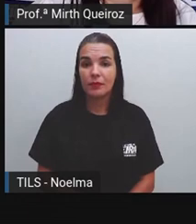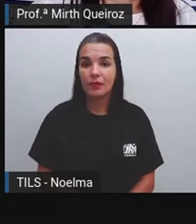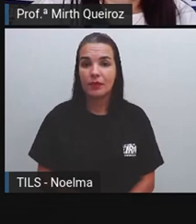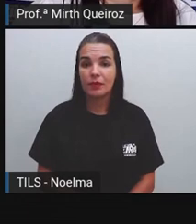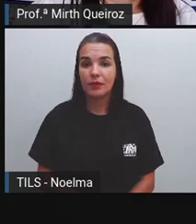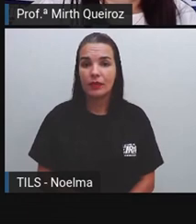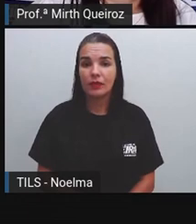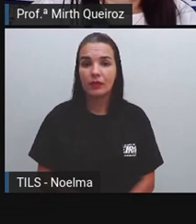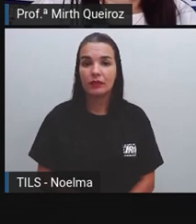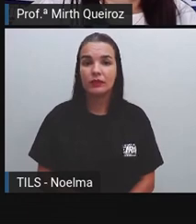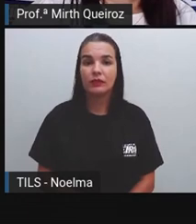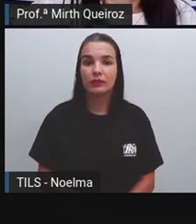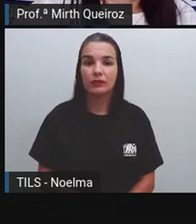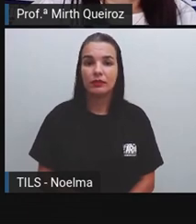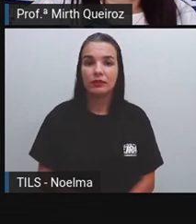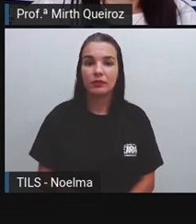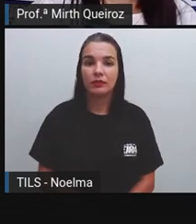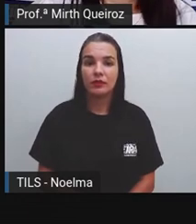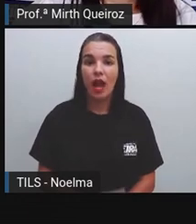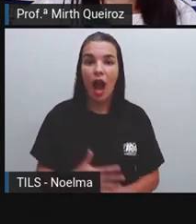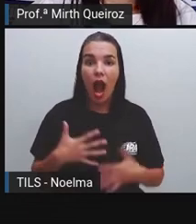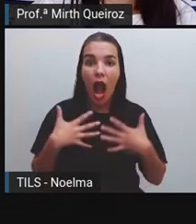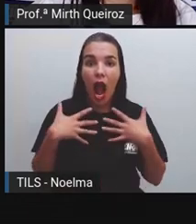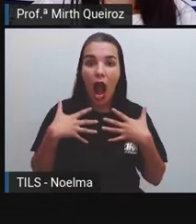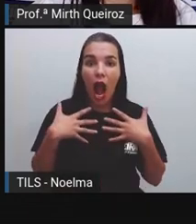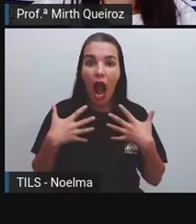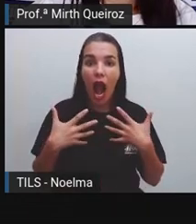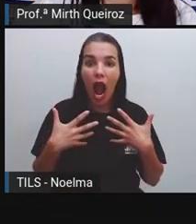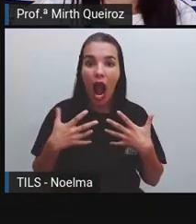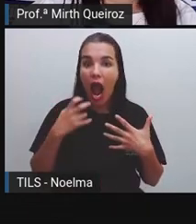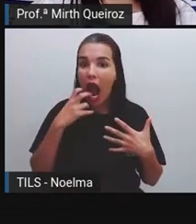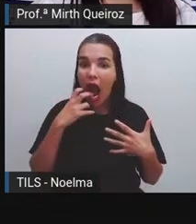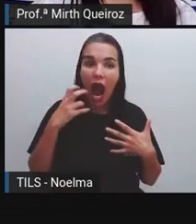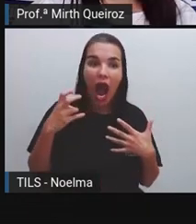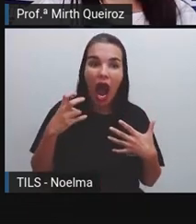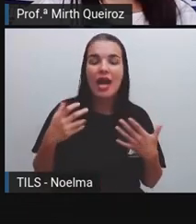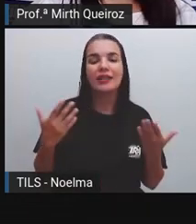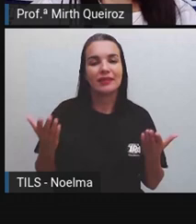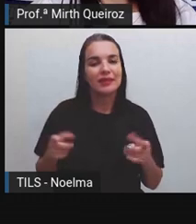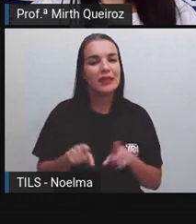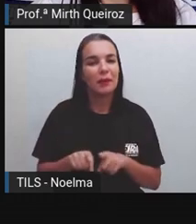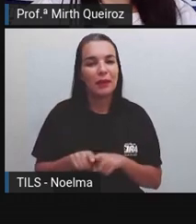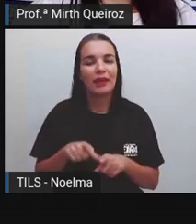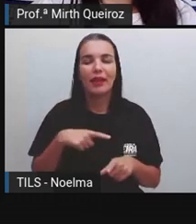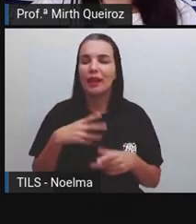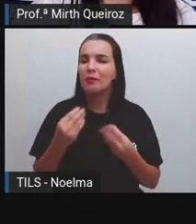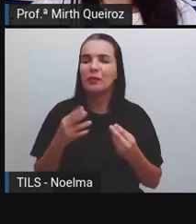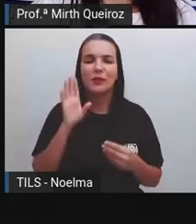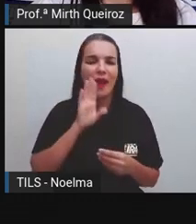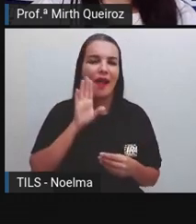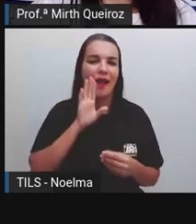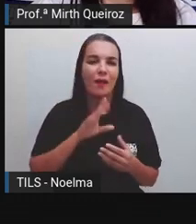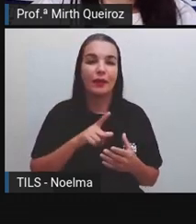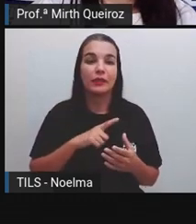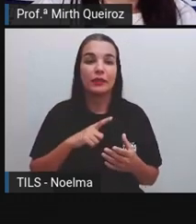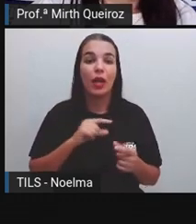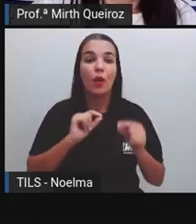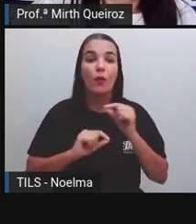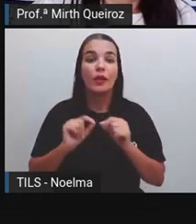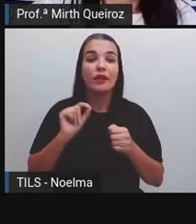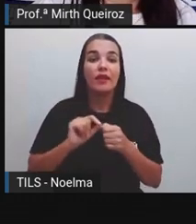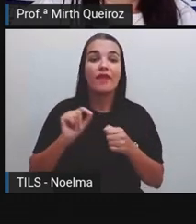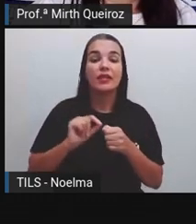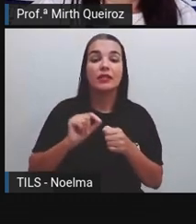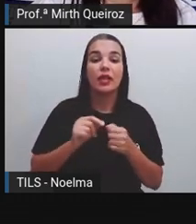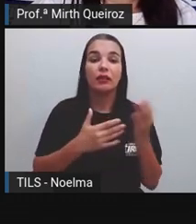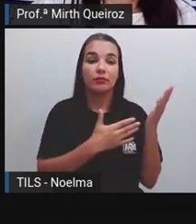Indica movimento. Ó. Assustado. Gritando. Certo? É muito legal. As ações também,